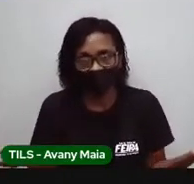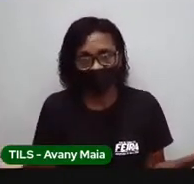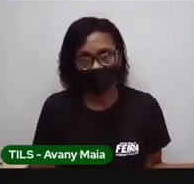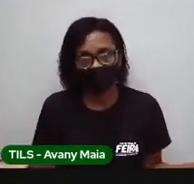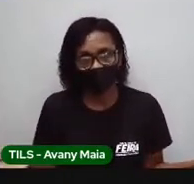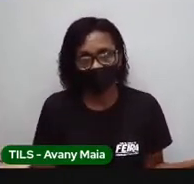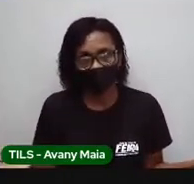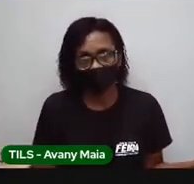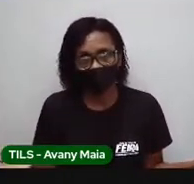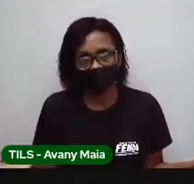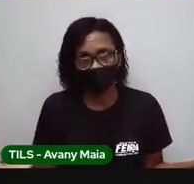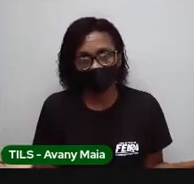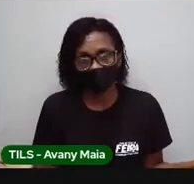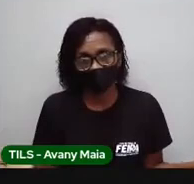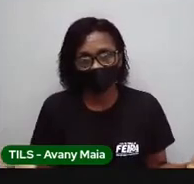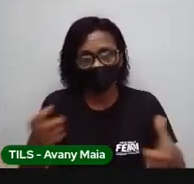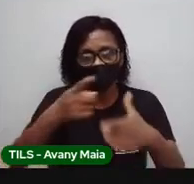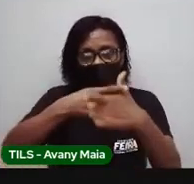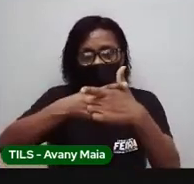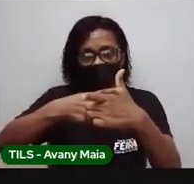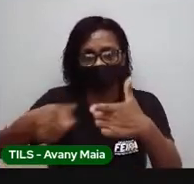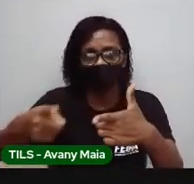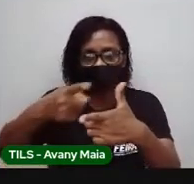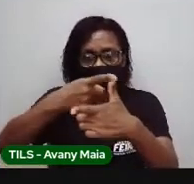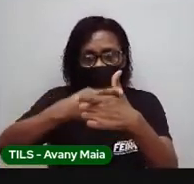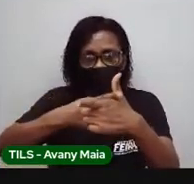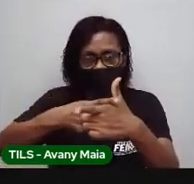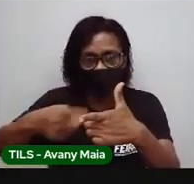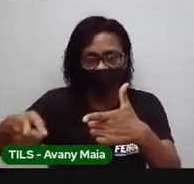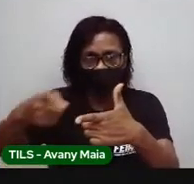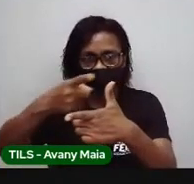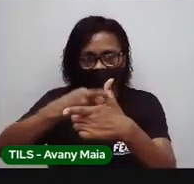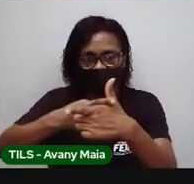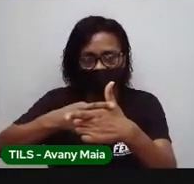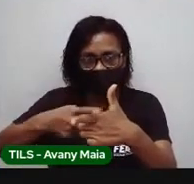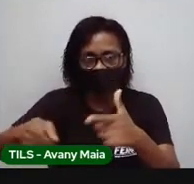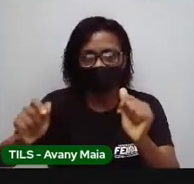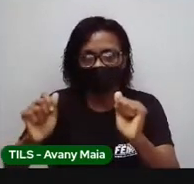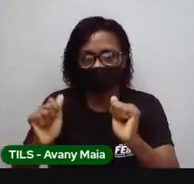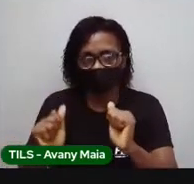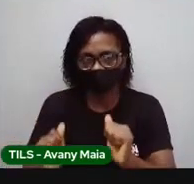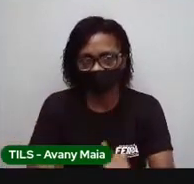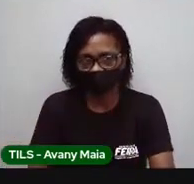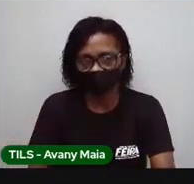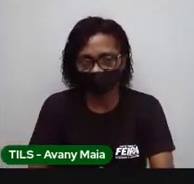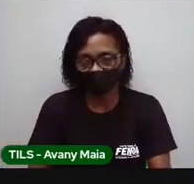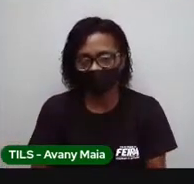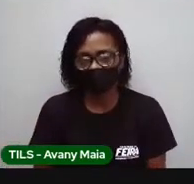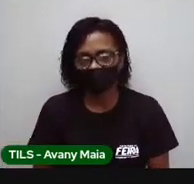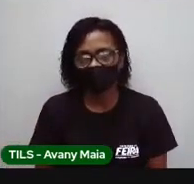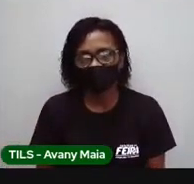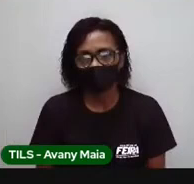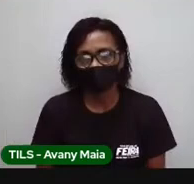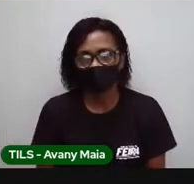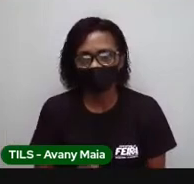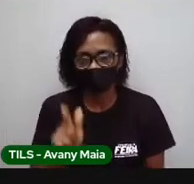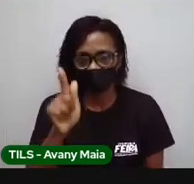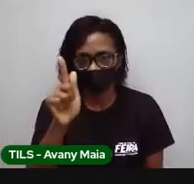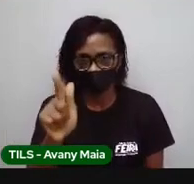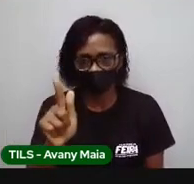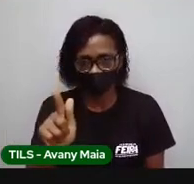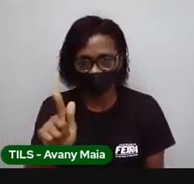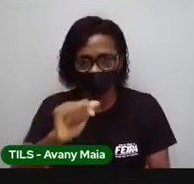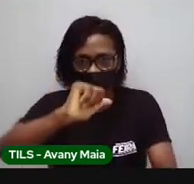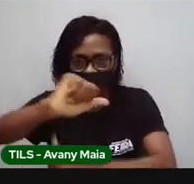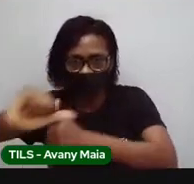Exatamente. É dividir por mil. Tá? Então, se eu quero de grama para quilograma,